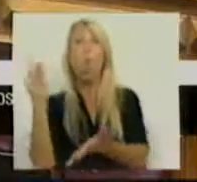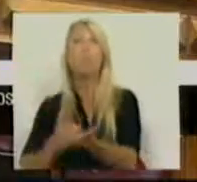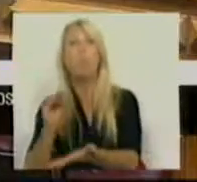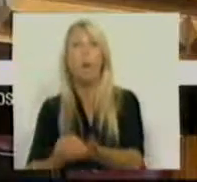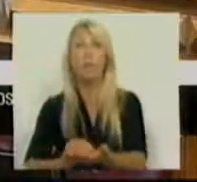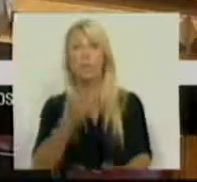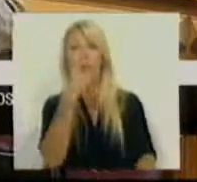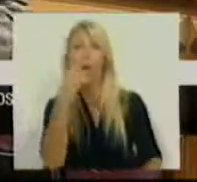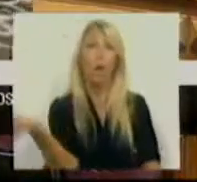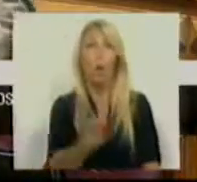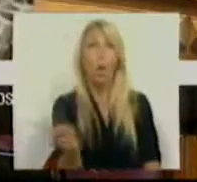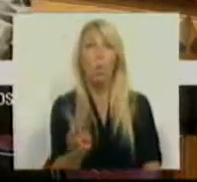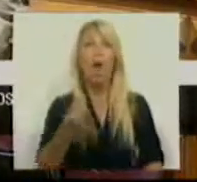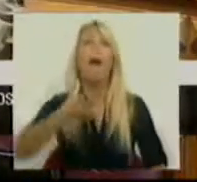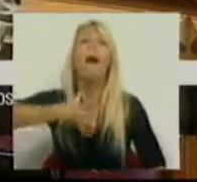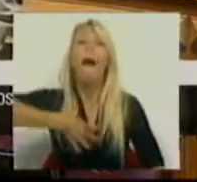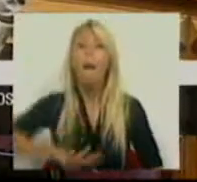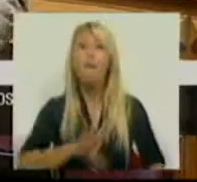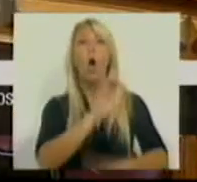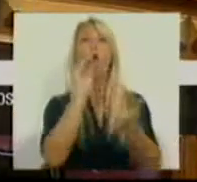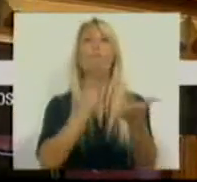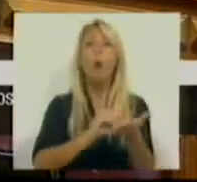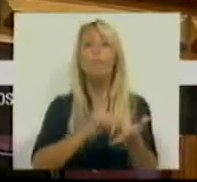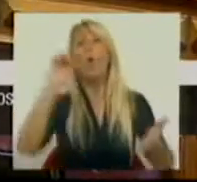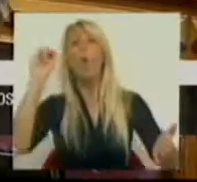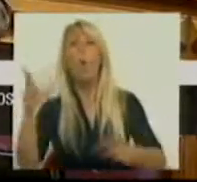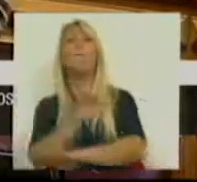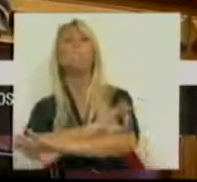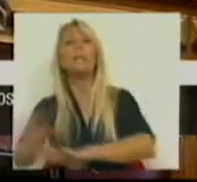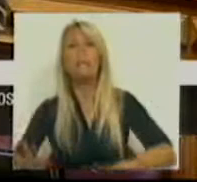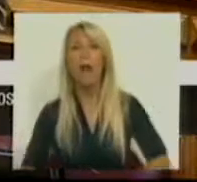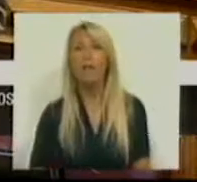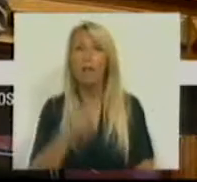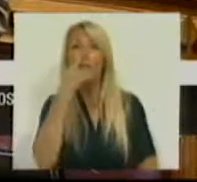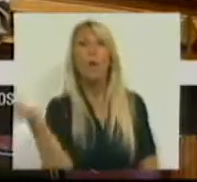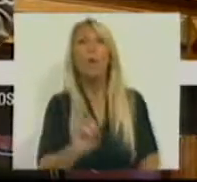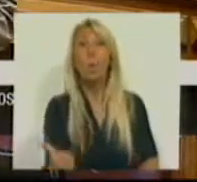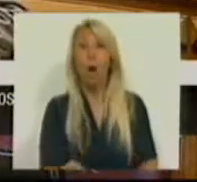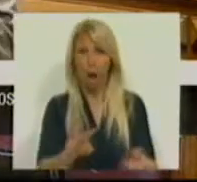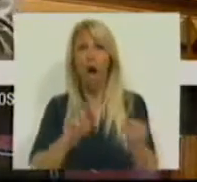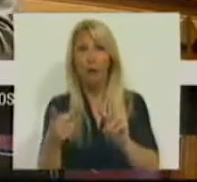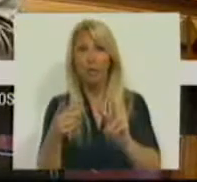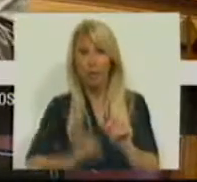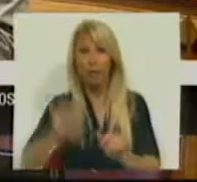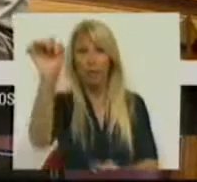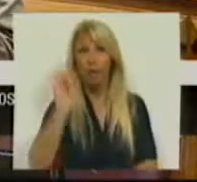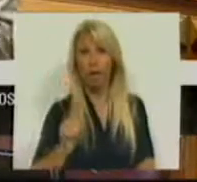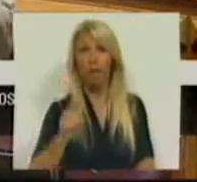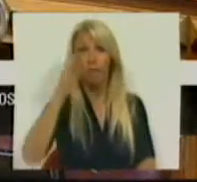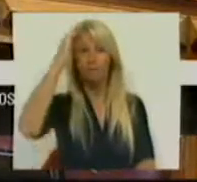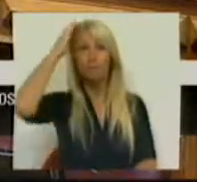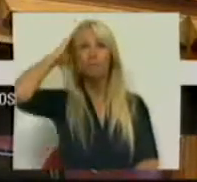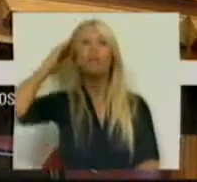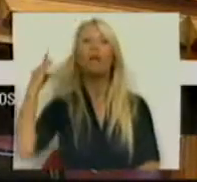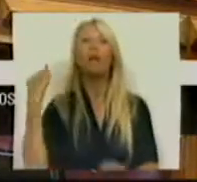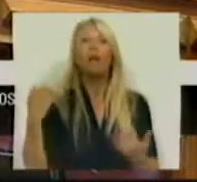Querem ser pobres ou querem ser miseráveis. É essa a vossa alternativa. Mas, para as bancadas